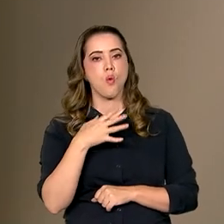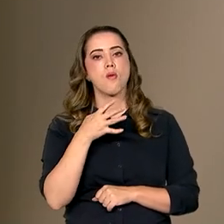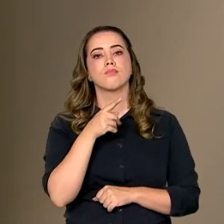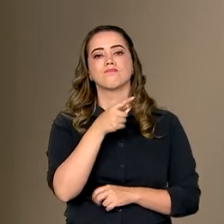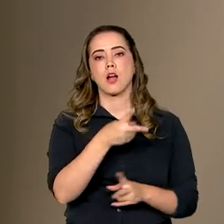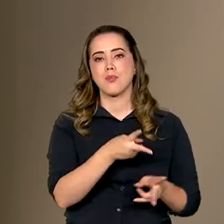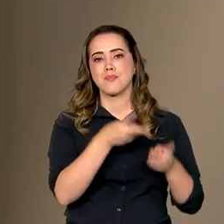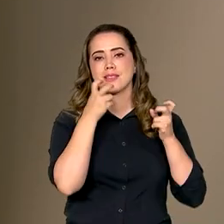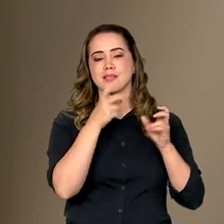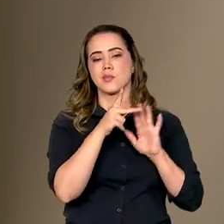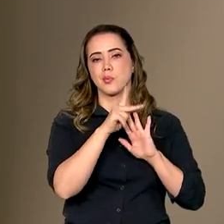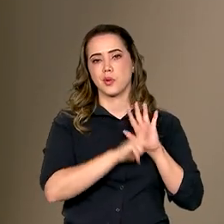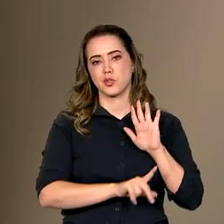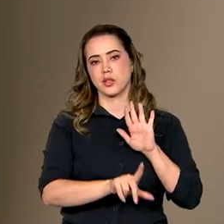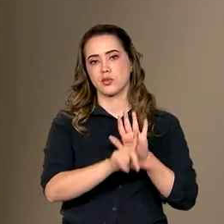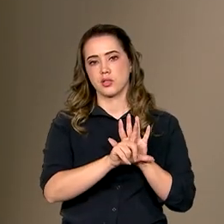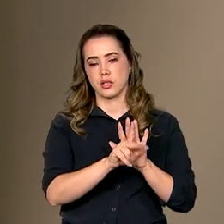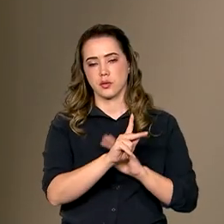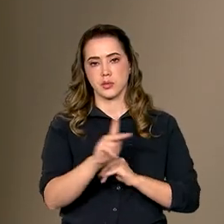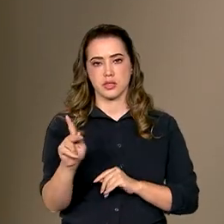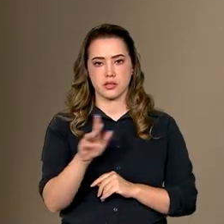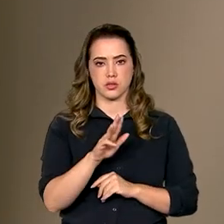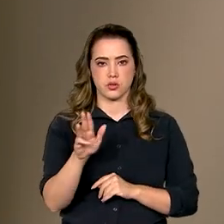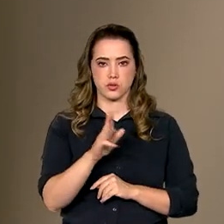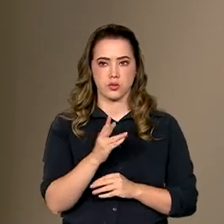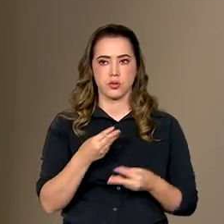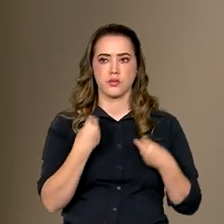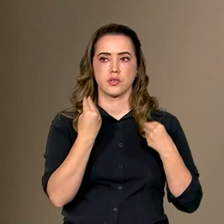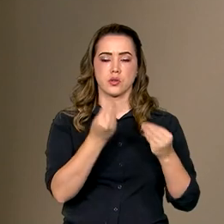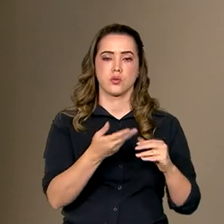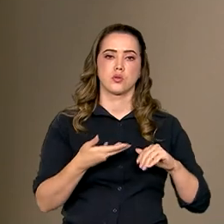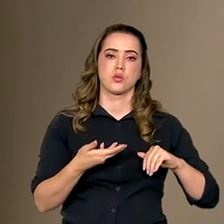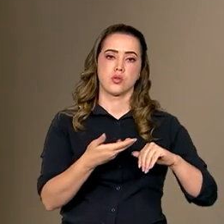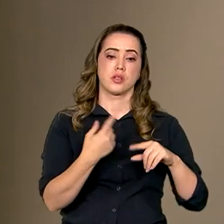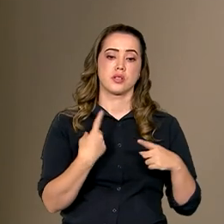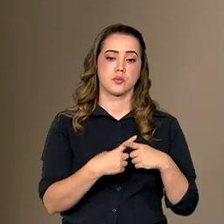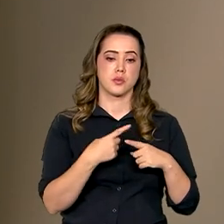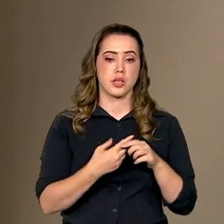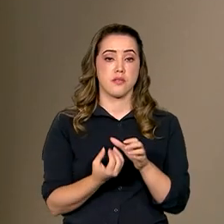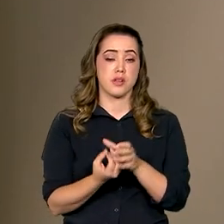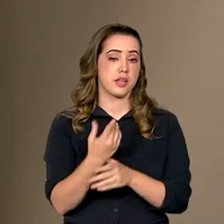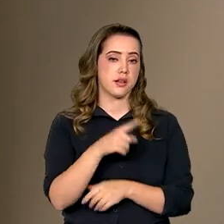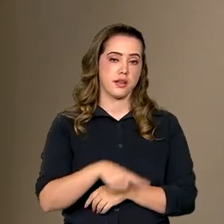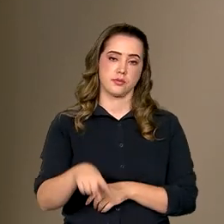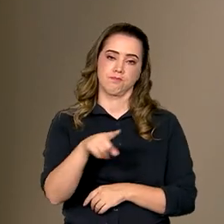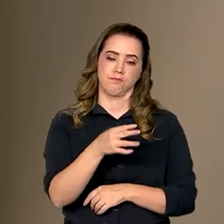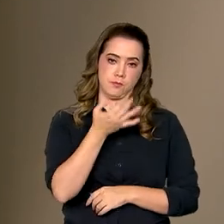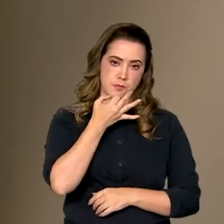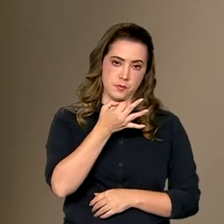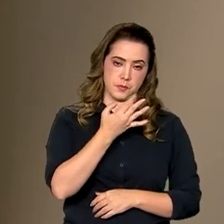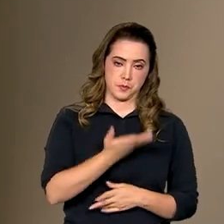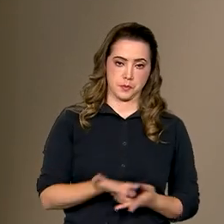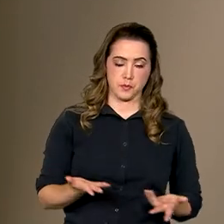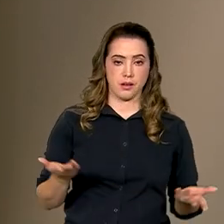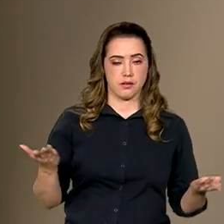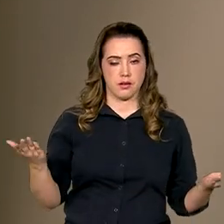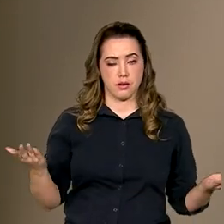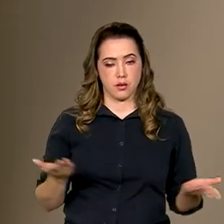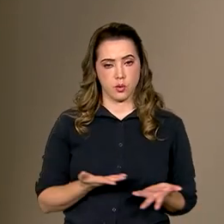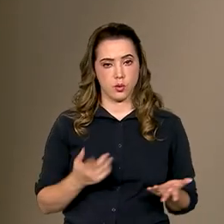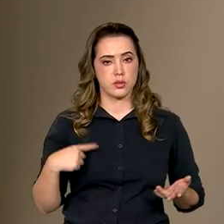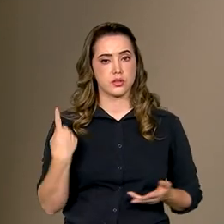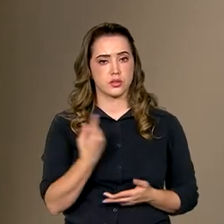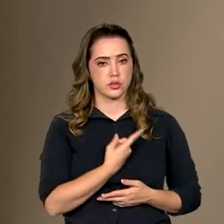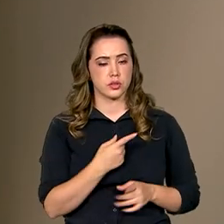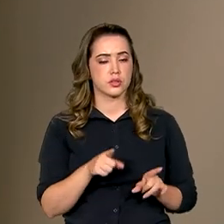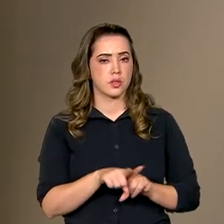com o projeto de lei que o presidente Lula mandou ao Congresso, porque ele nasceu dessa consulta. E agora nós